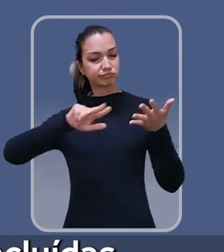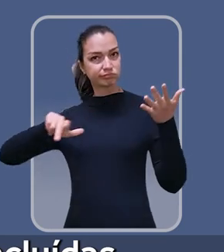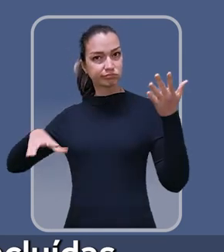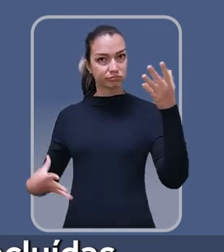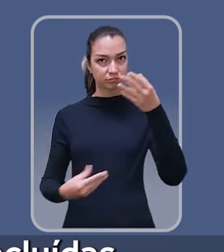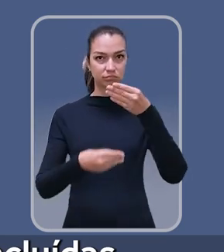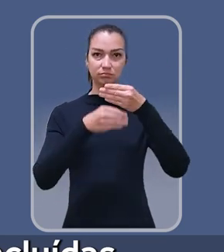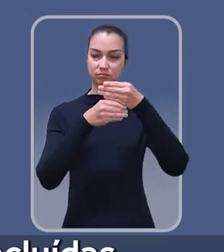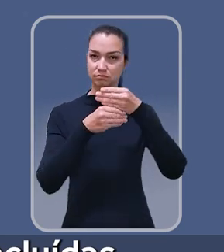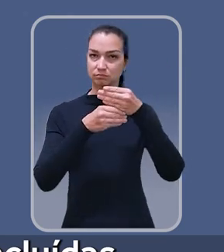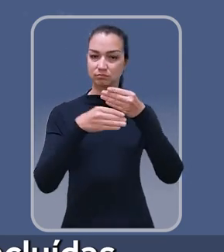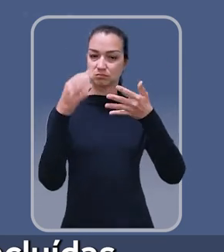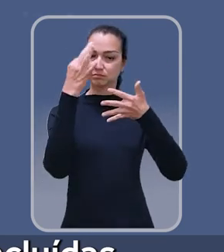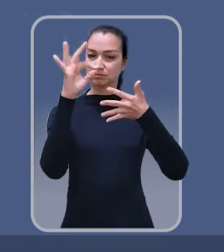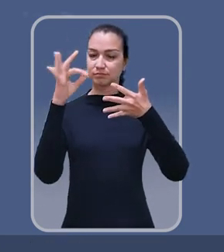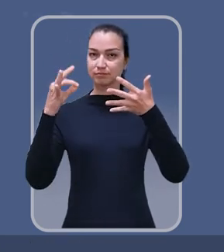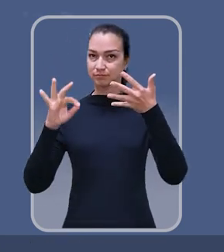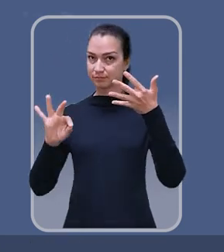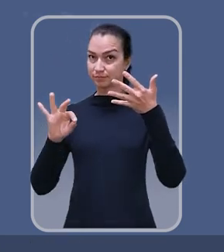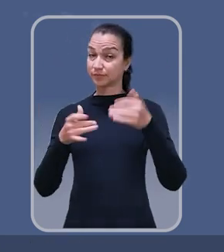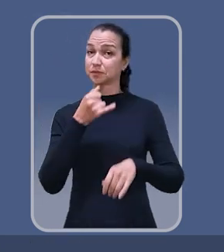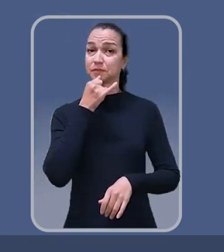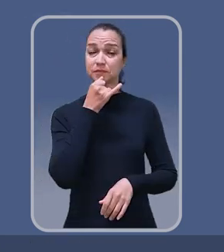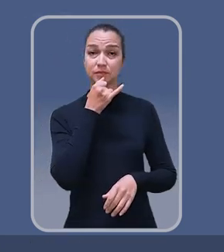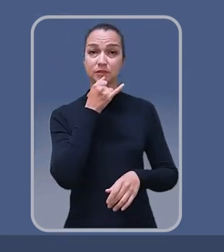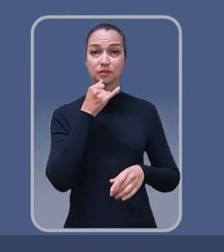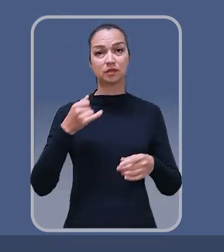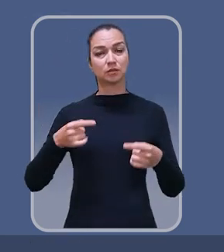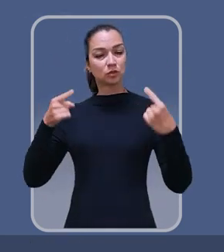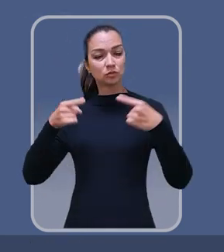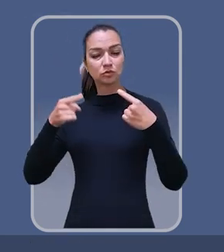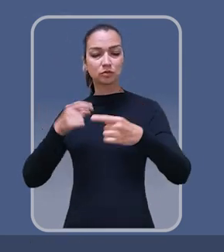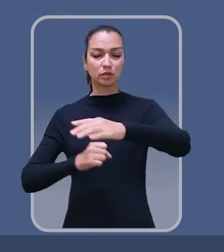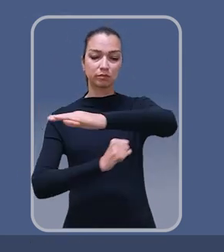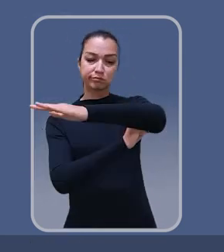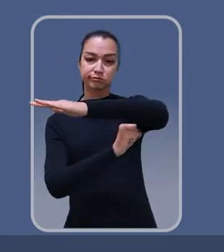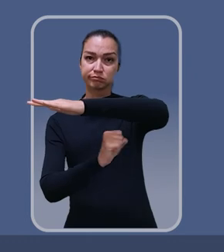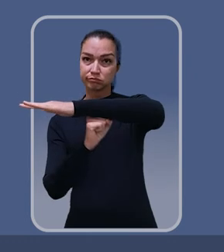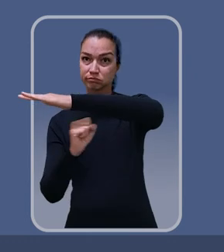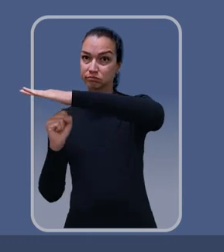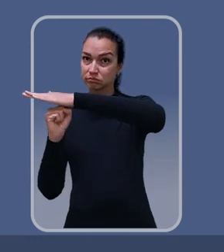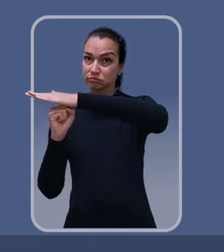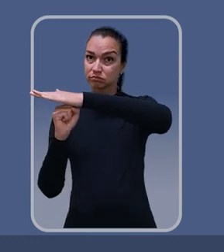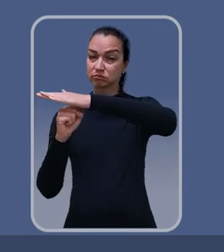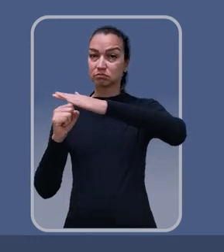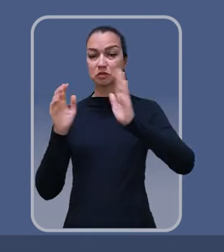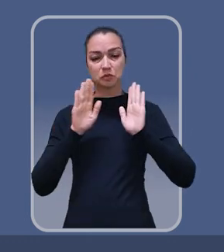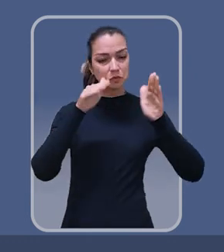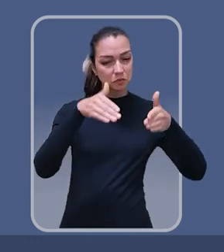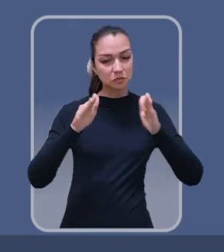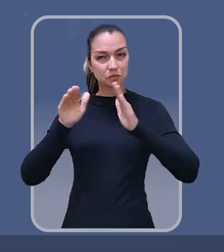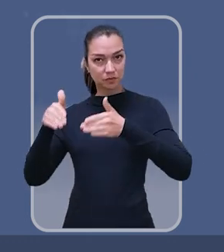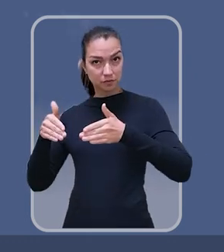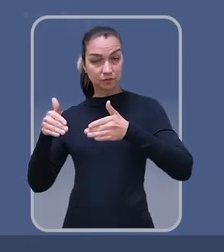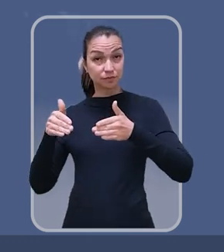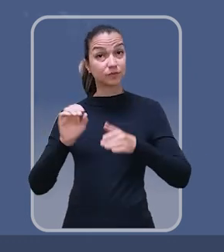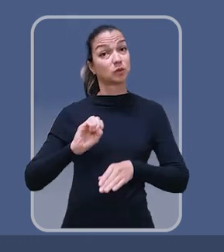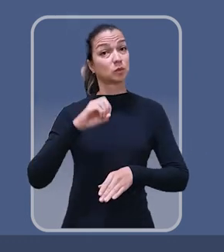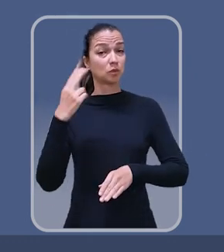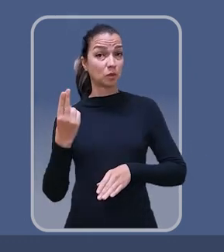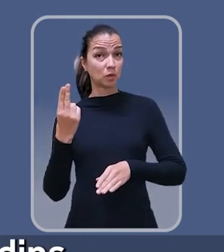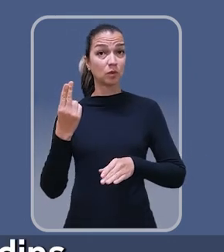gama de alternativas podem ser incluídas na revisão, como, por exemplo, a discussão do uso de pilotis em casos muito